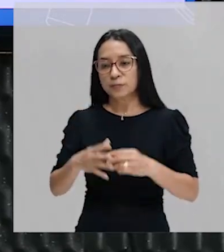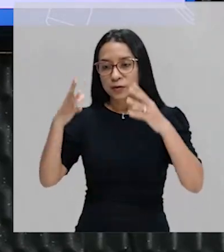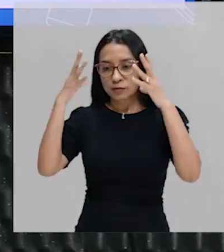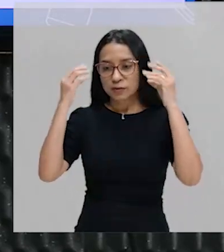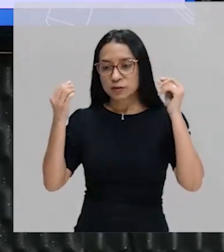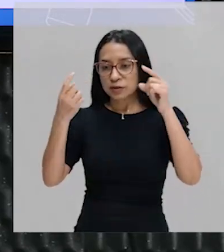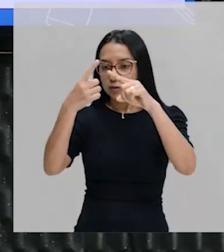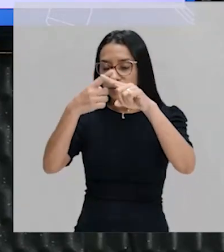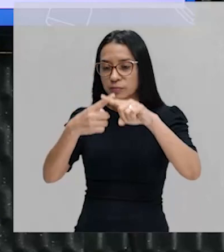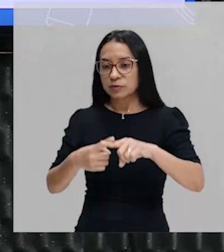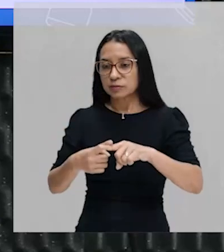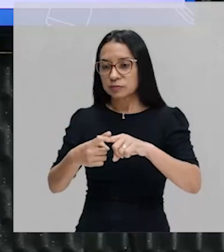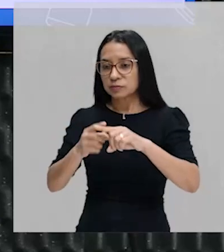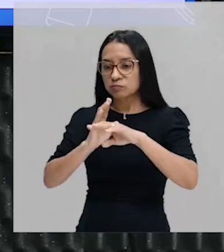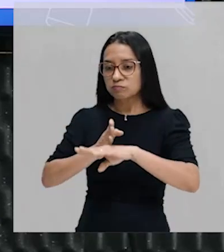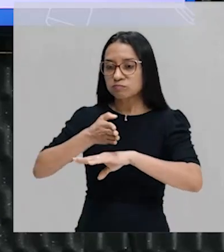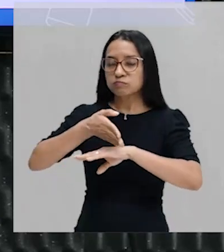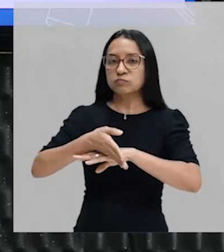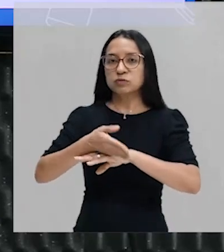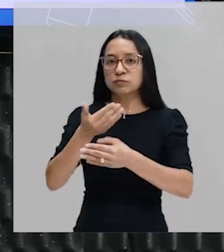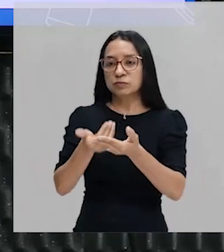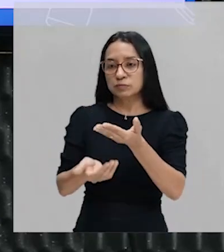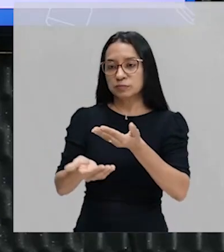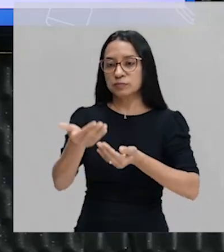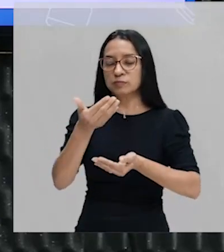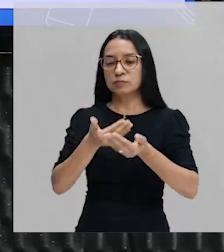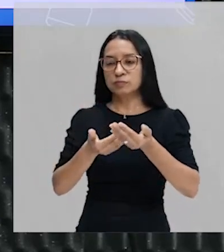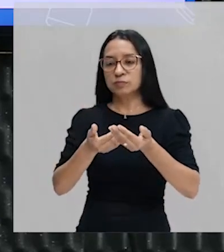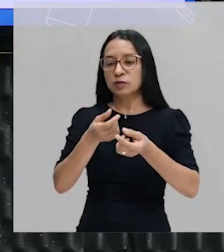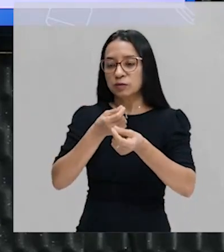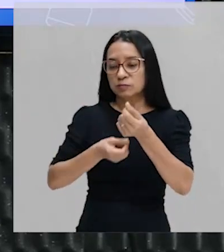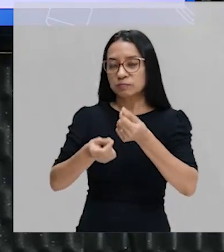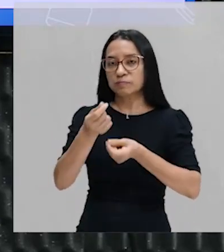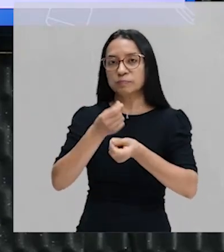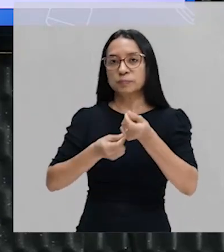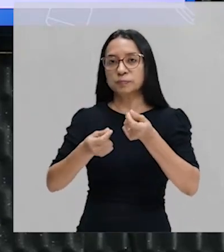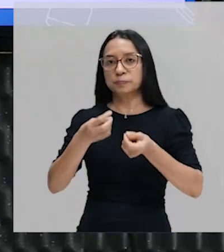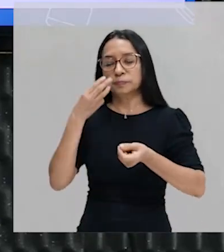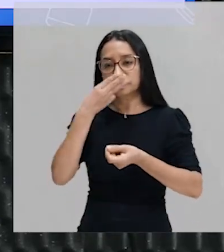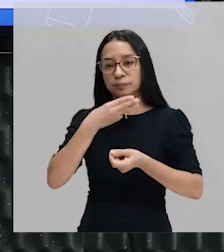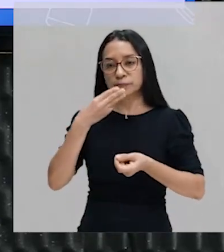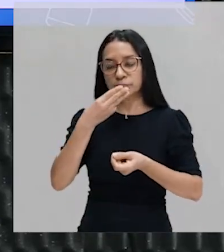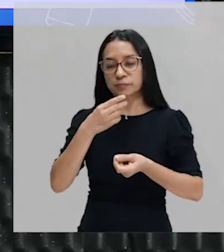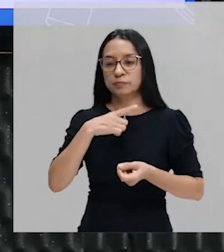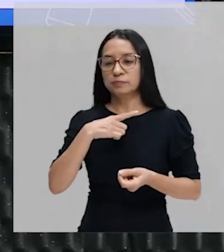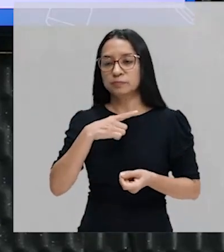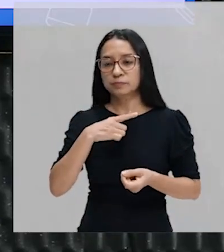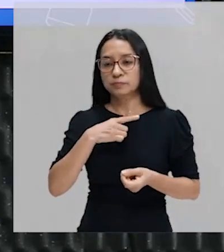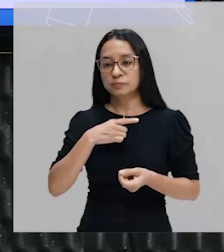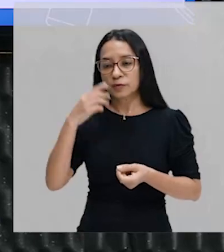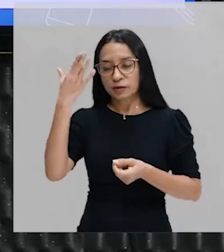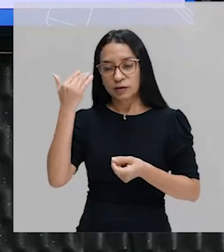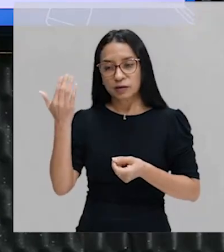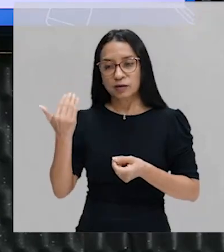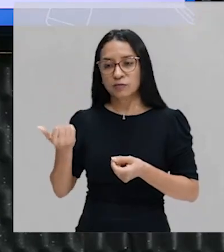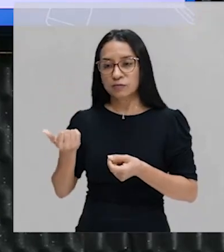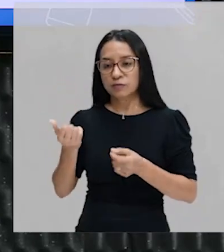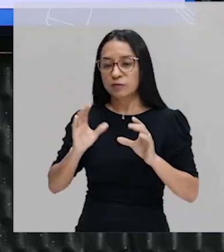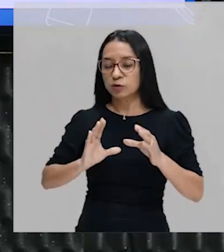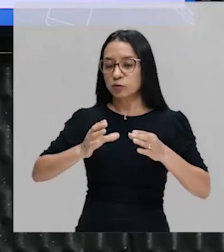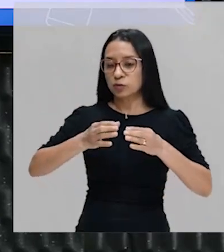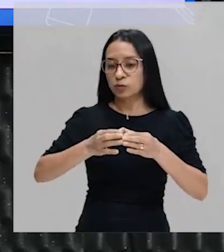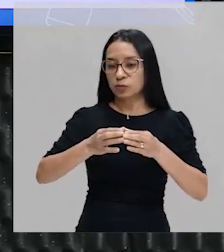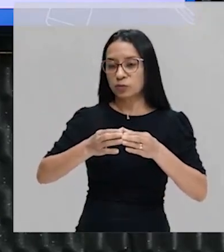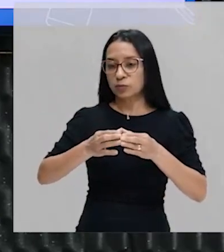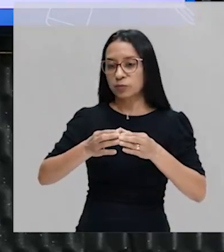proibidos de participar desse comércio açucareiro. Daí, você ter a famosa Companhia das Índias